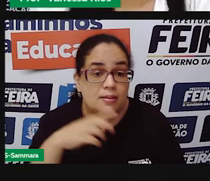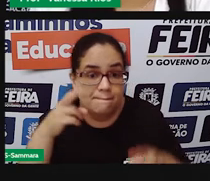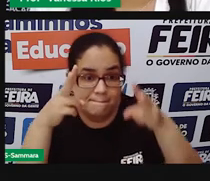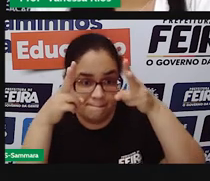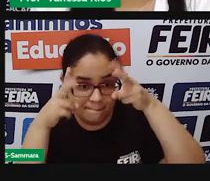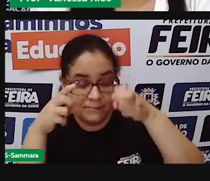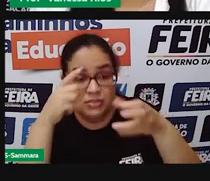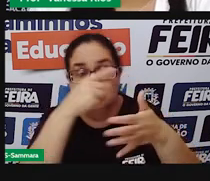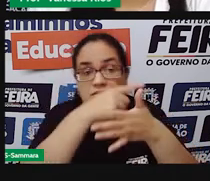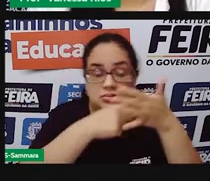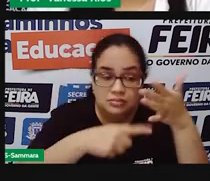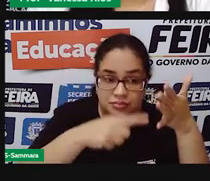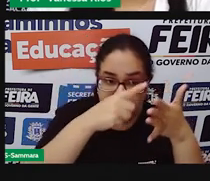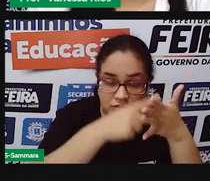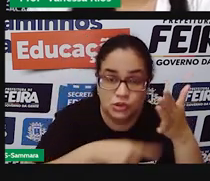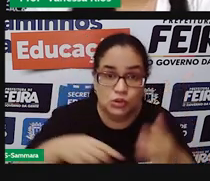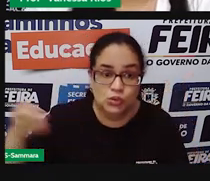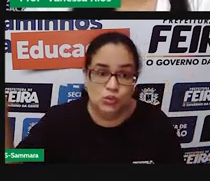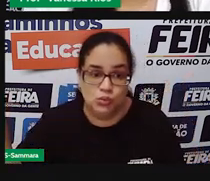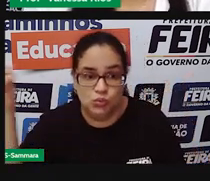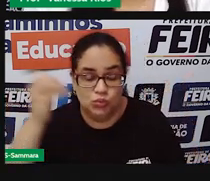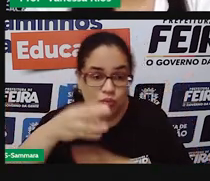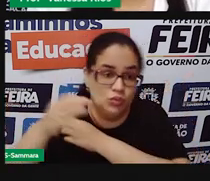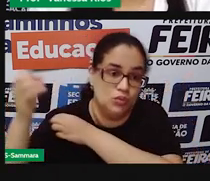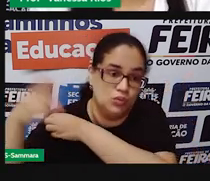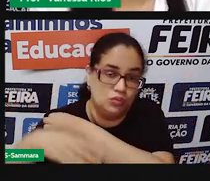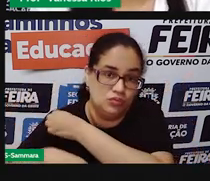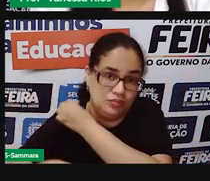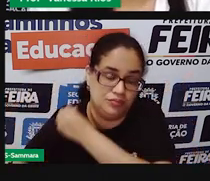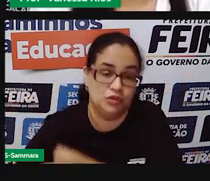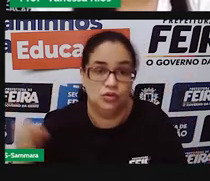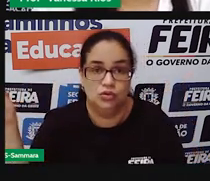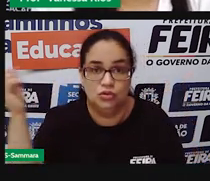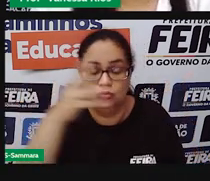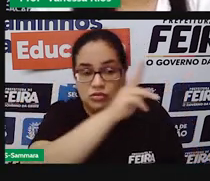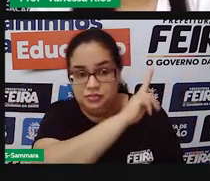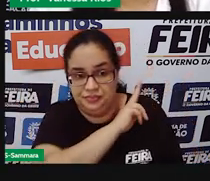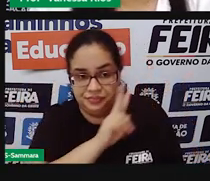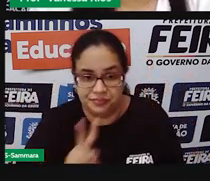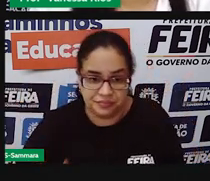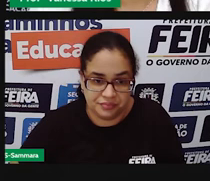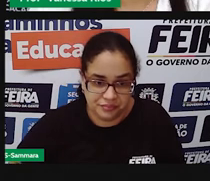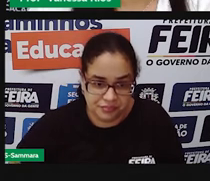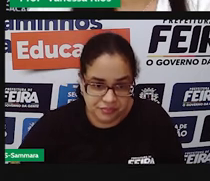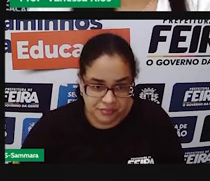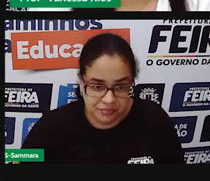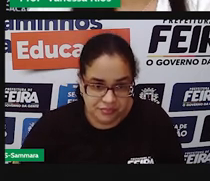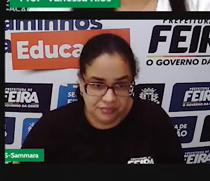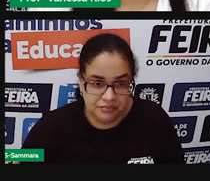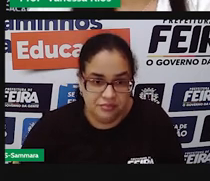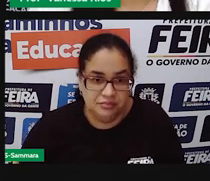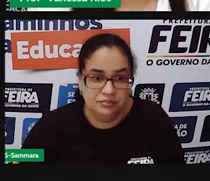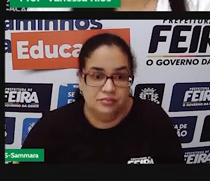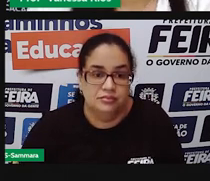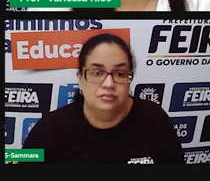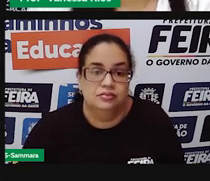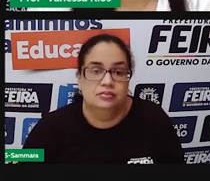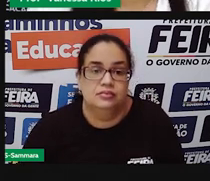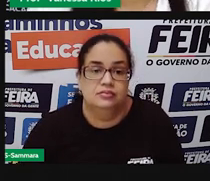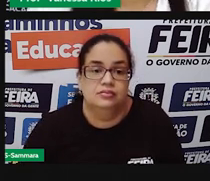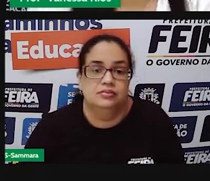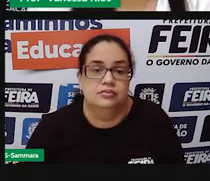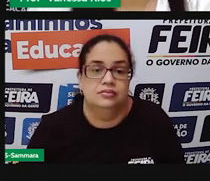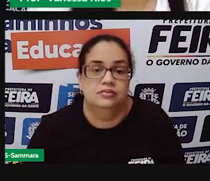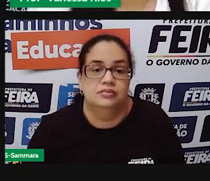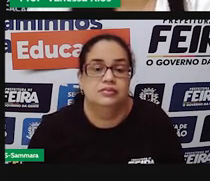votos e que estão aí né nas colocações seguintes as colocações que esses aqui ficaram né foram